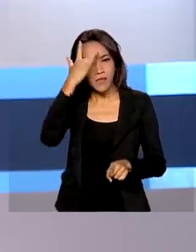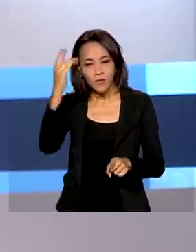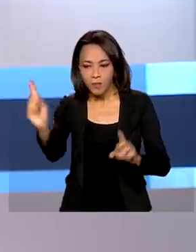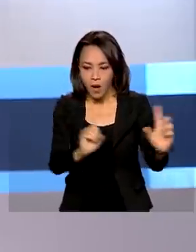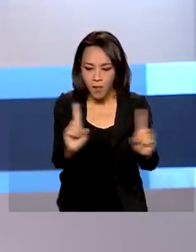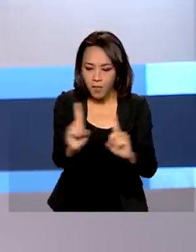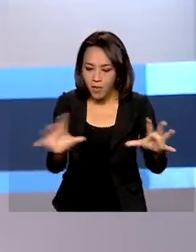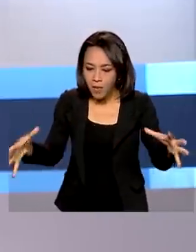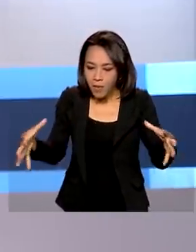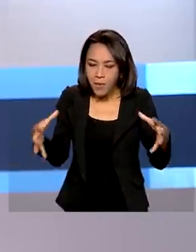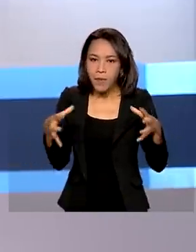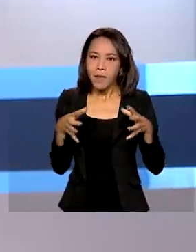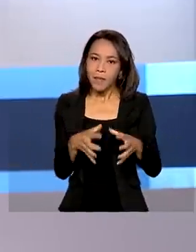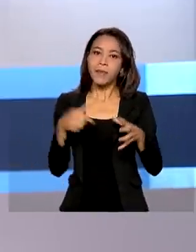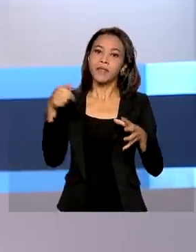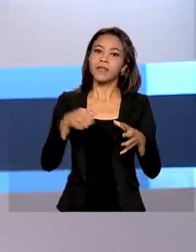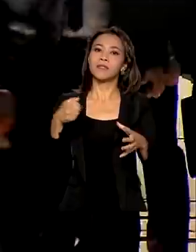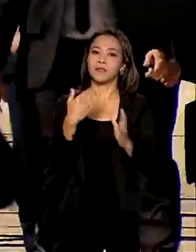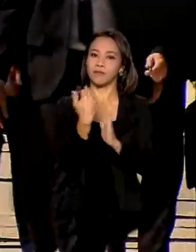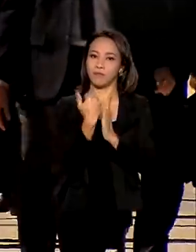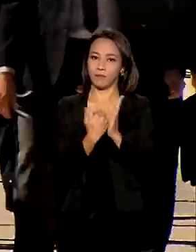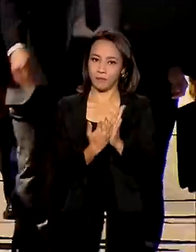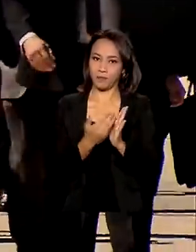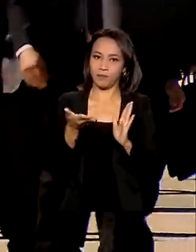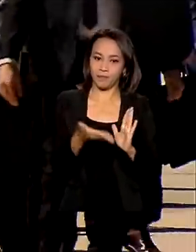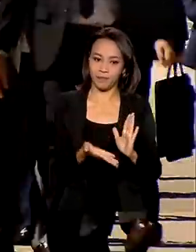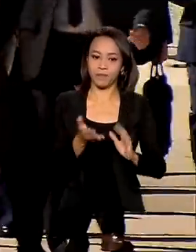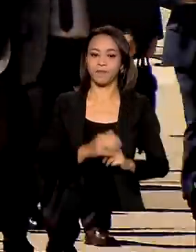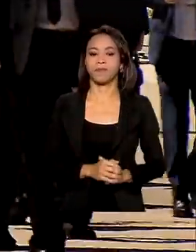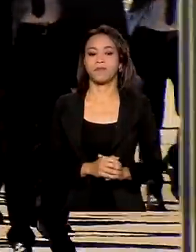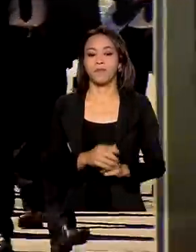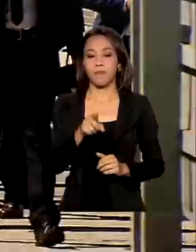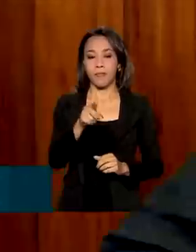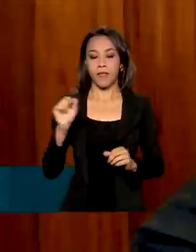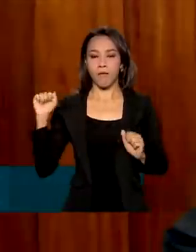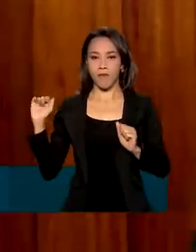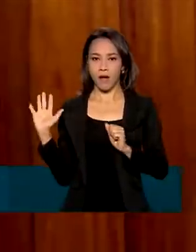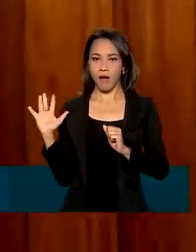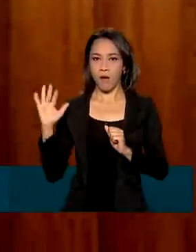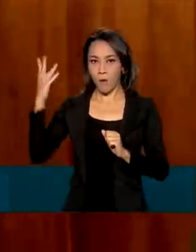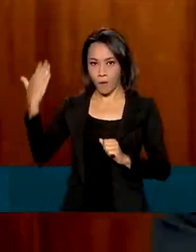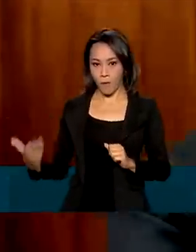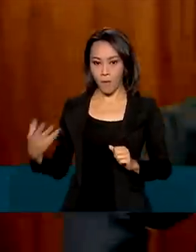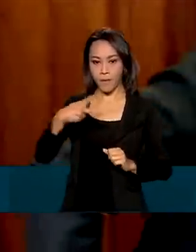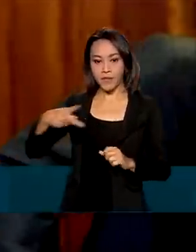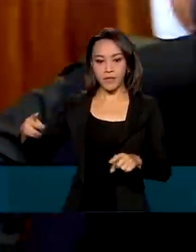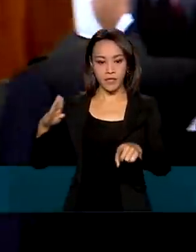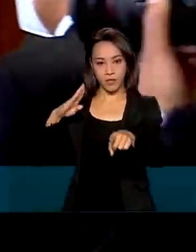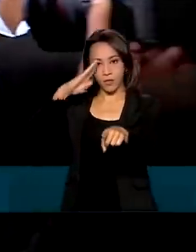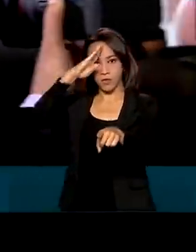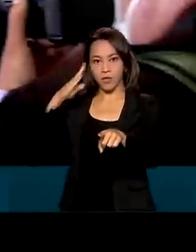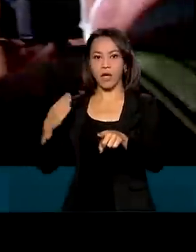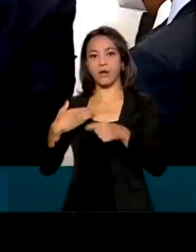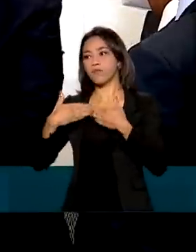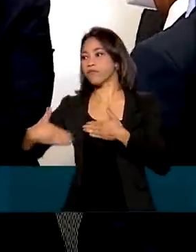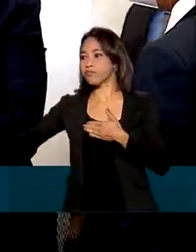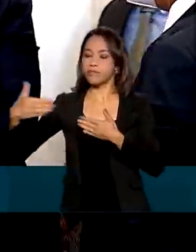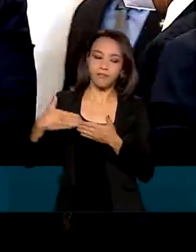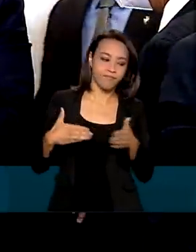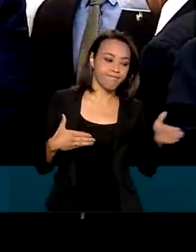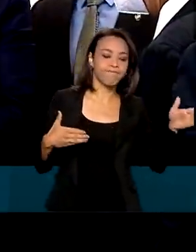programa de transferência de renda. Acompanhado de ministros, o presidente Jair Bolsonaro entregou